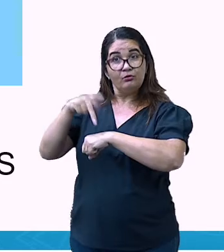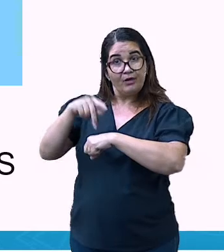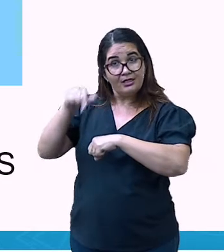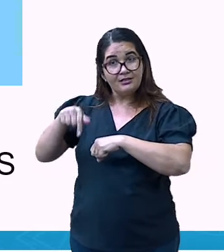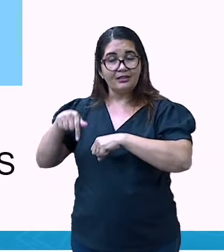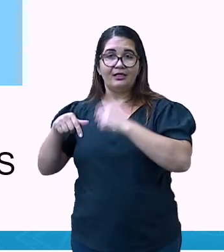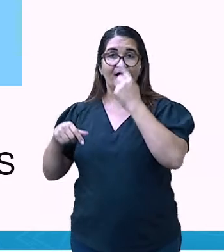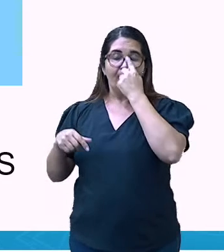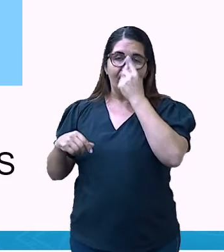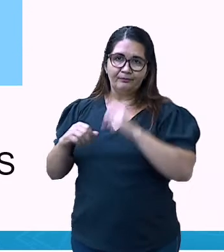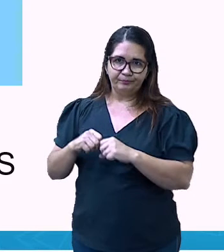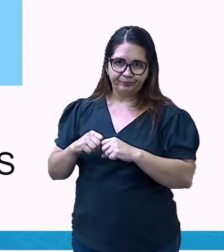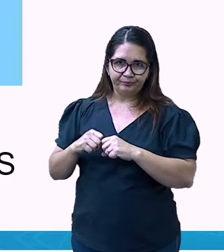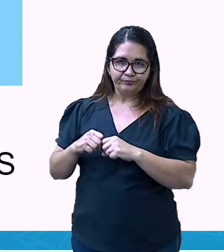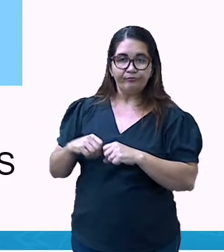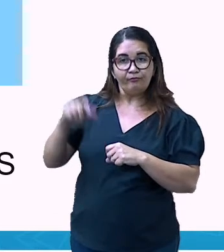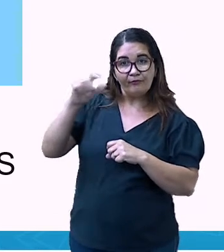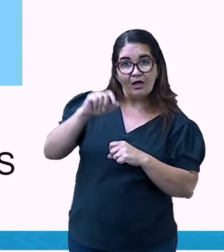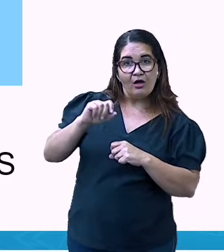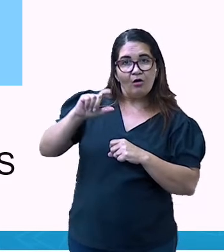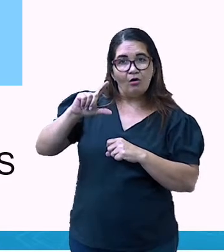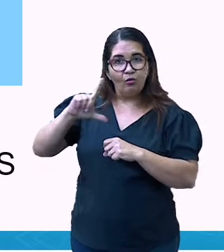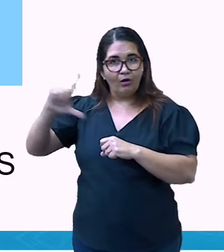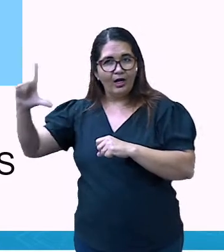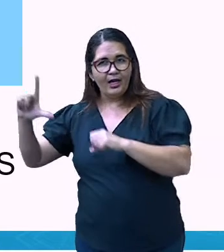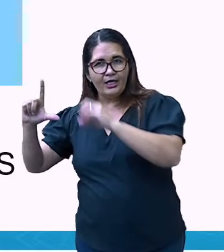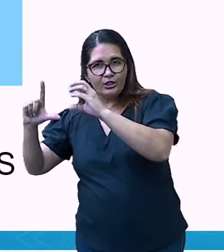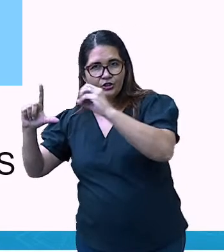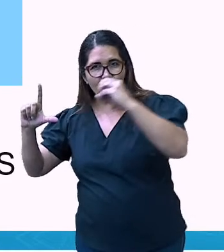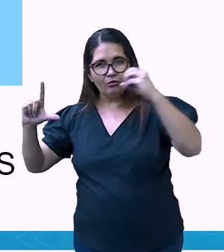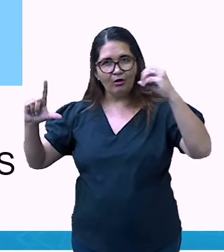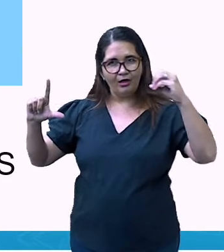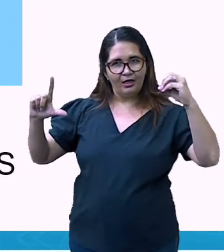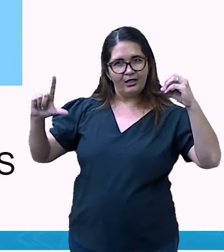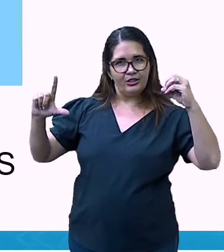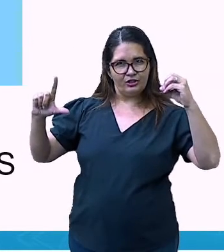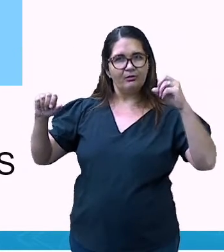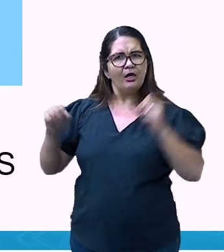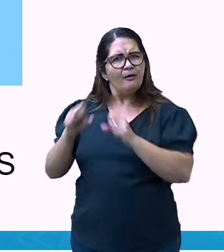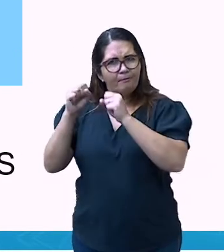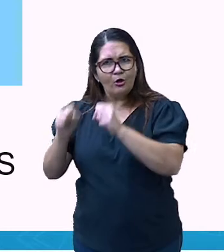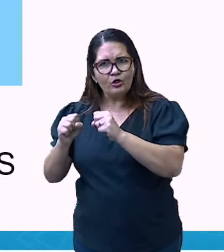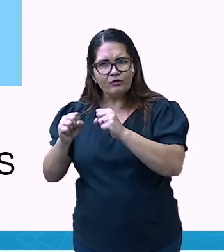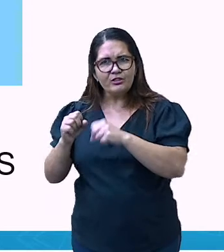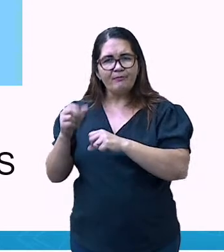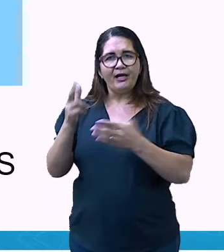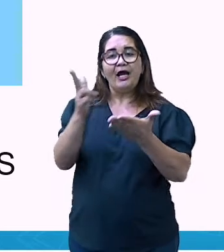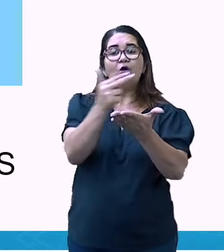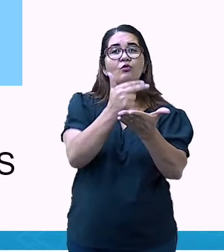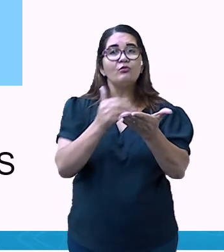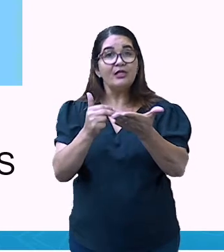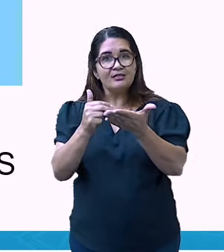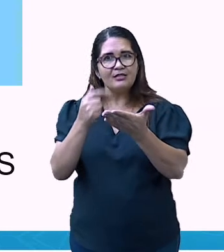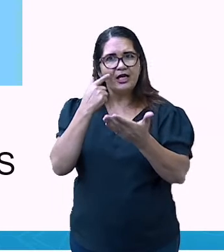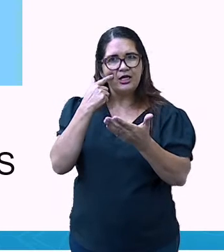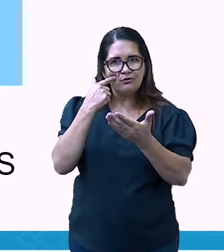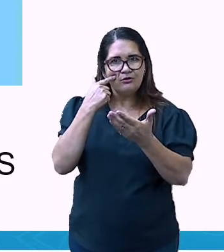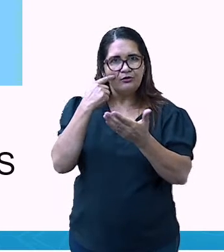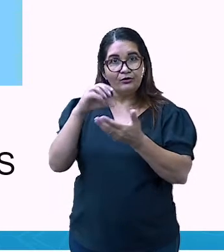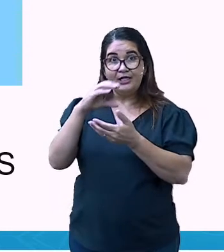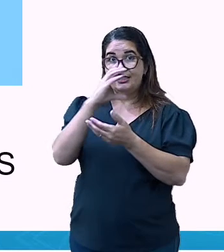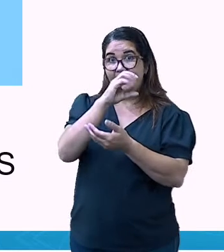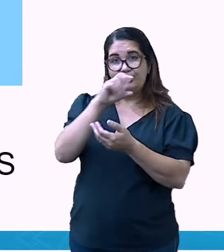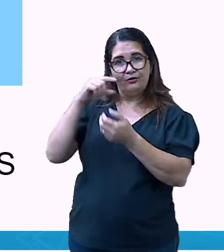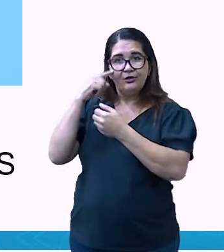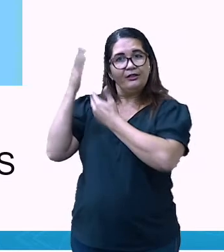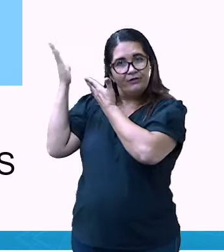leste, o oeste. Só você colocar a rosa dos ventos em cima do mapa do Brasil que você vai saber onde estão as regiões.